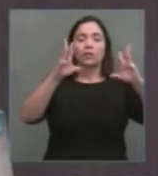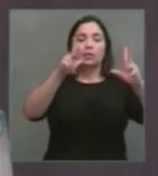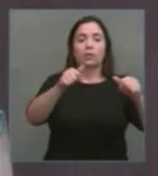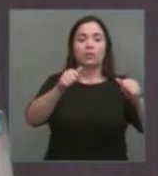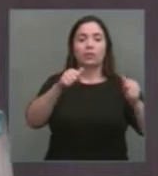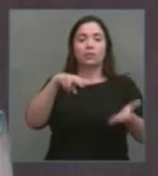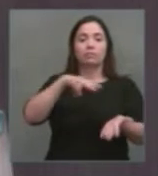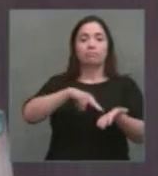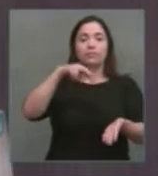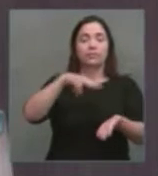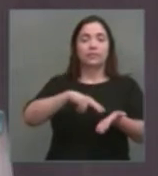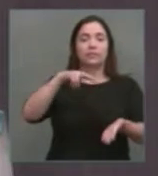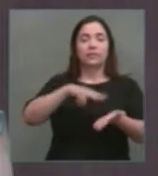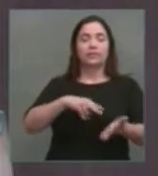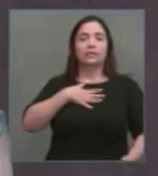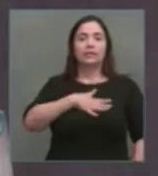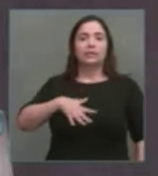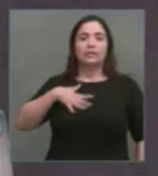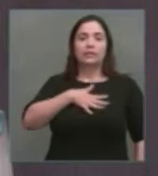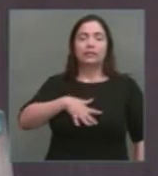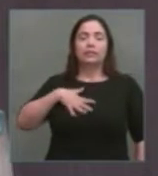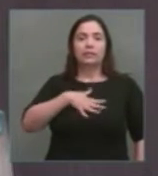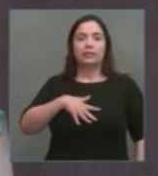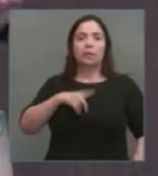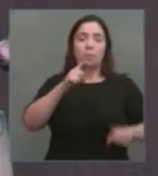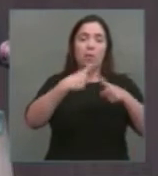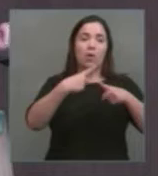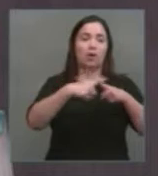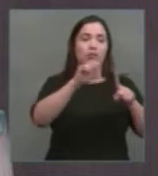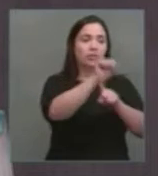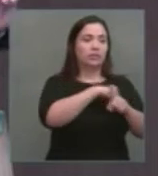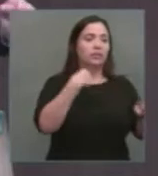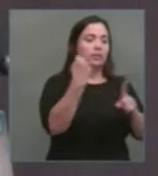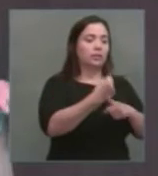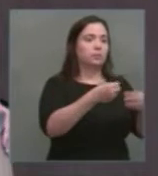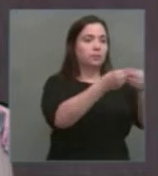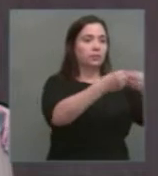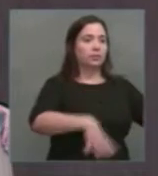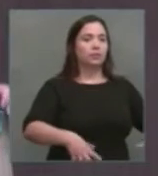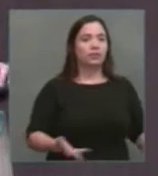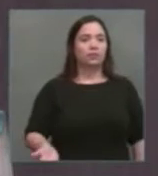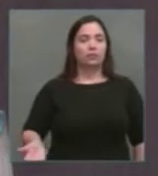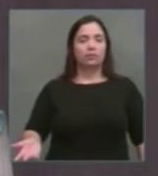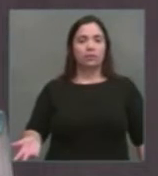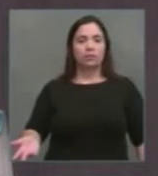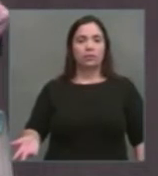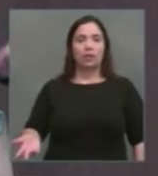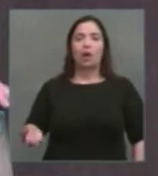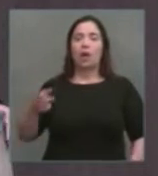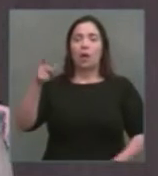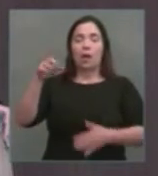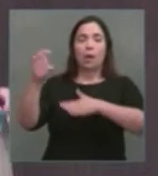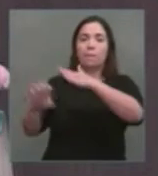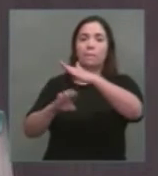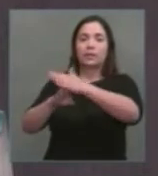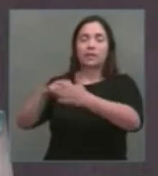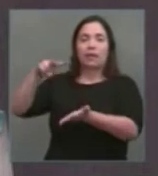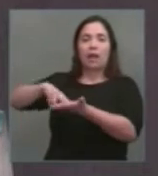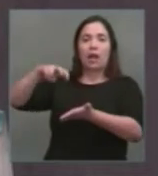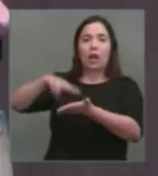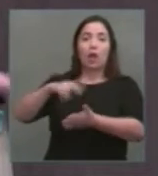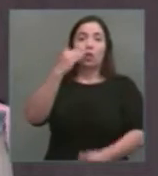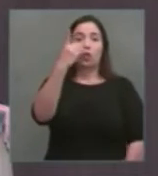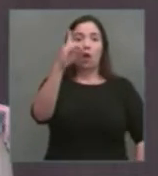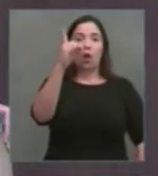com medo porque o povo está levando outra rasteira. Foi assim que foi anunciado. O mercado ficou eufórico, o dólar baixou,